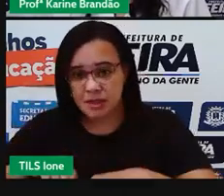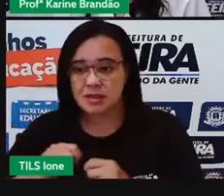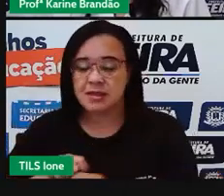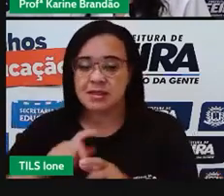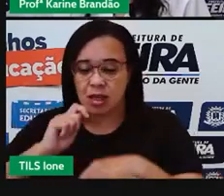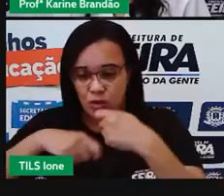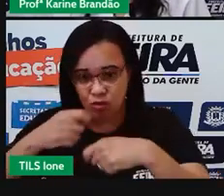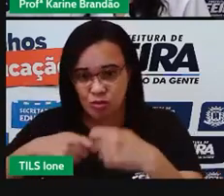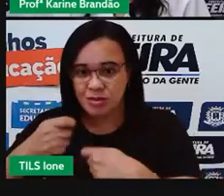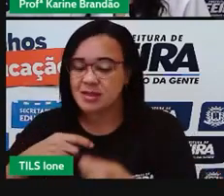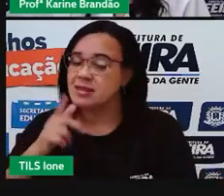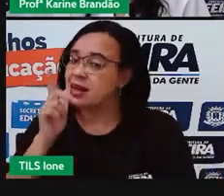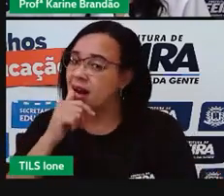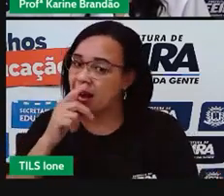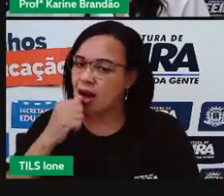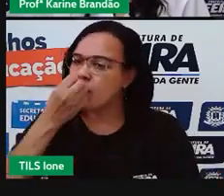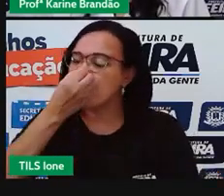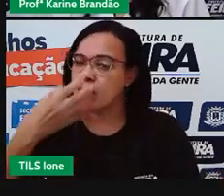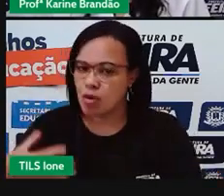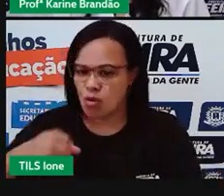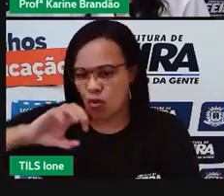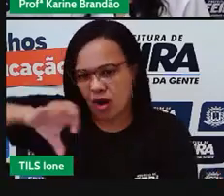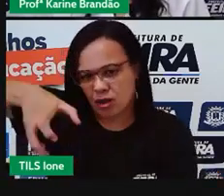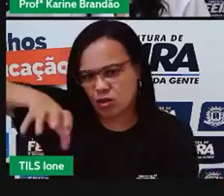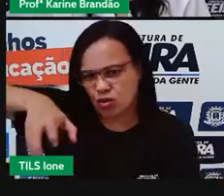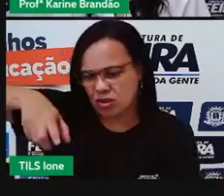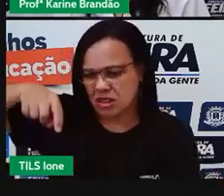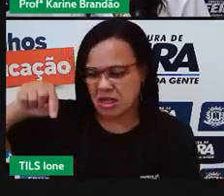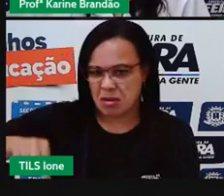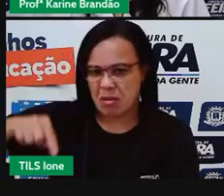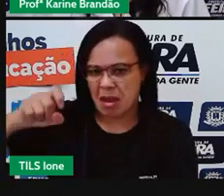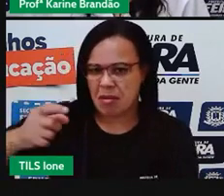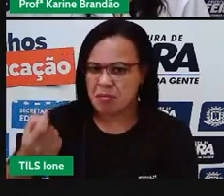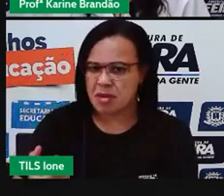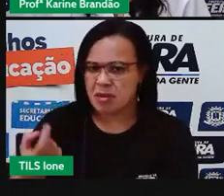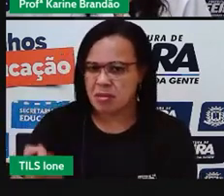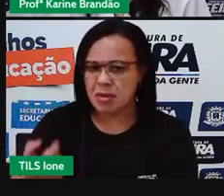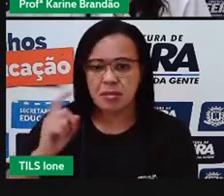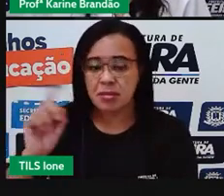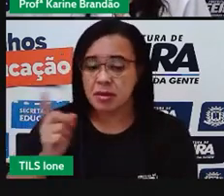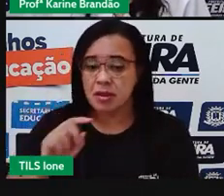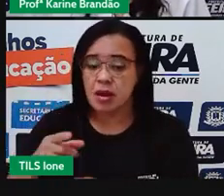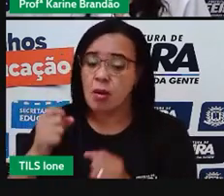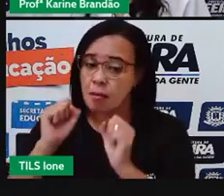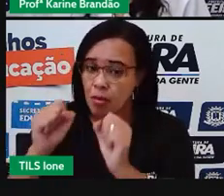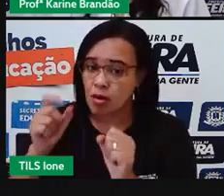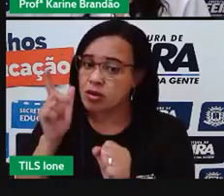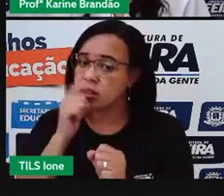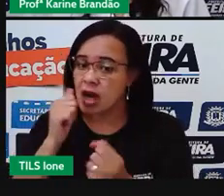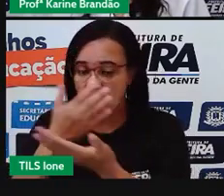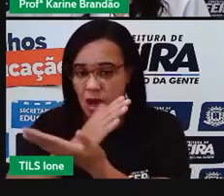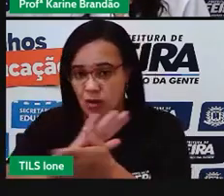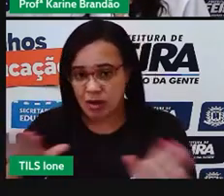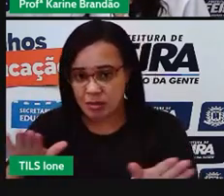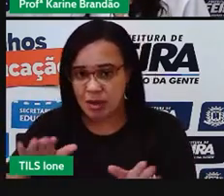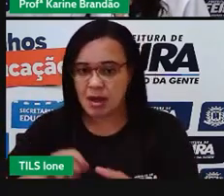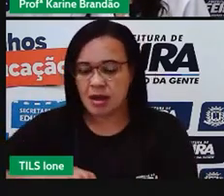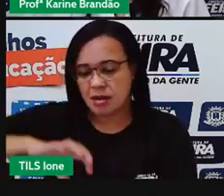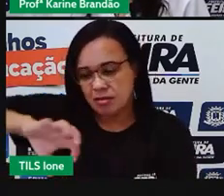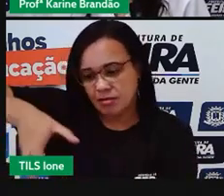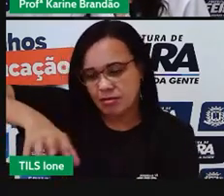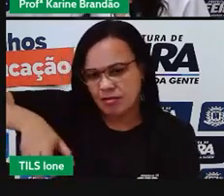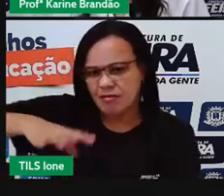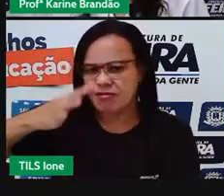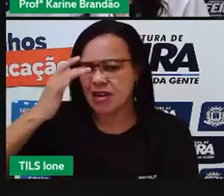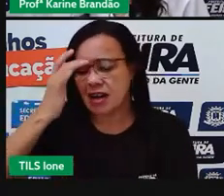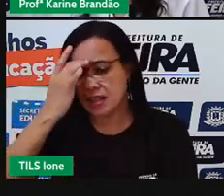não deixe a torneira pingando, senão a água pode acabar. Se é fácil abrir a torneira, é muito